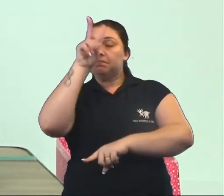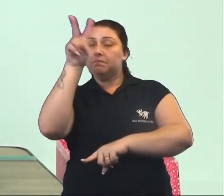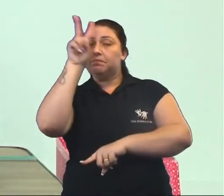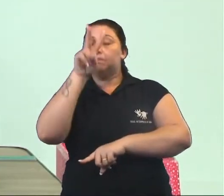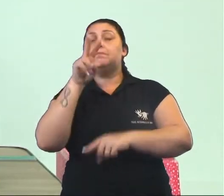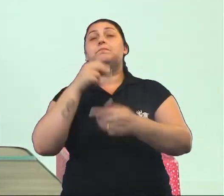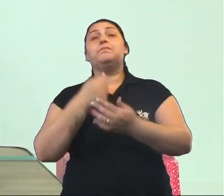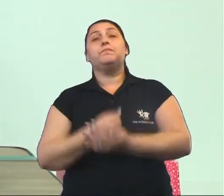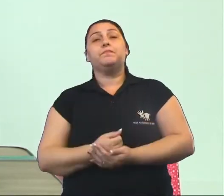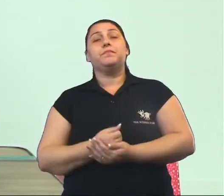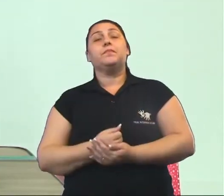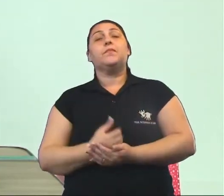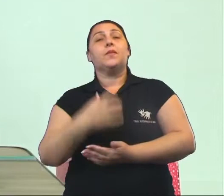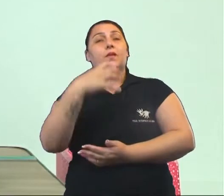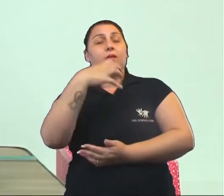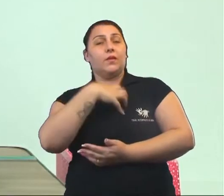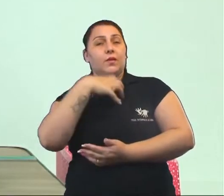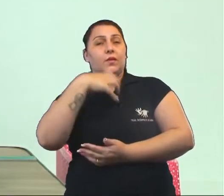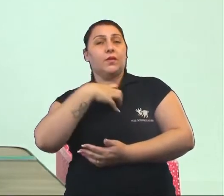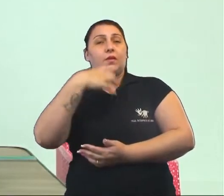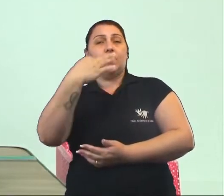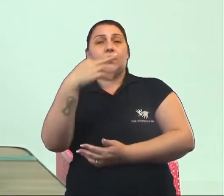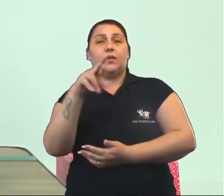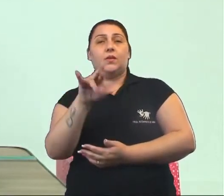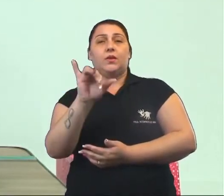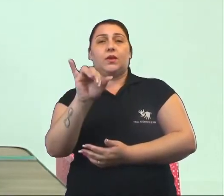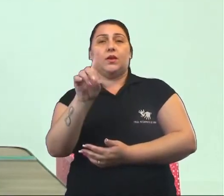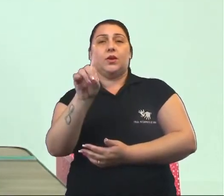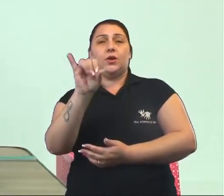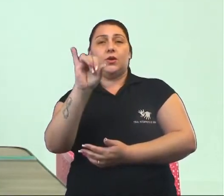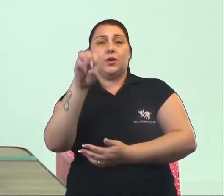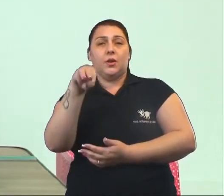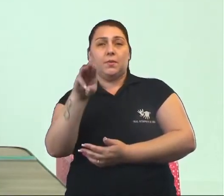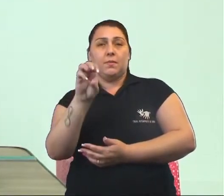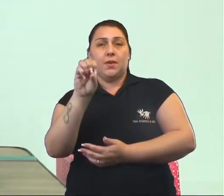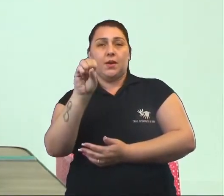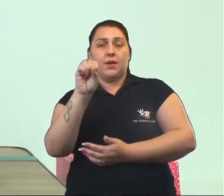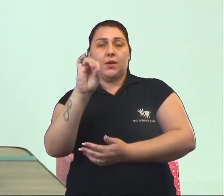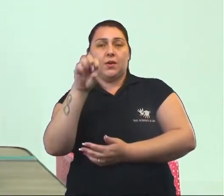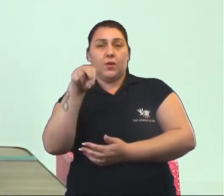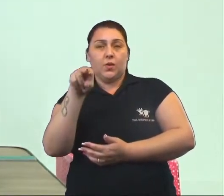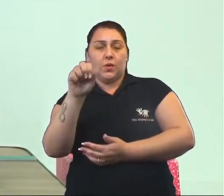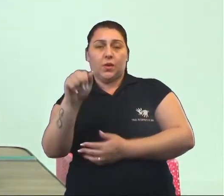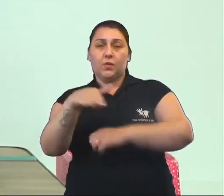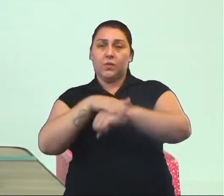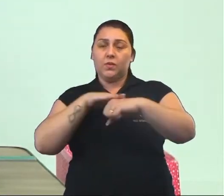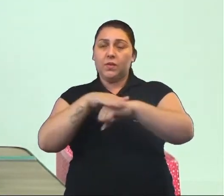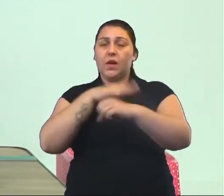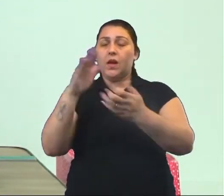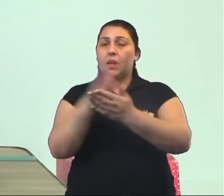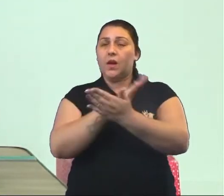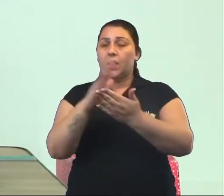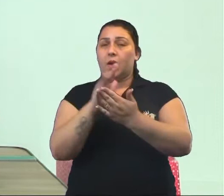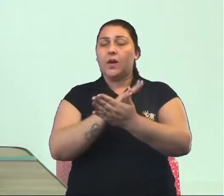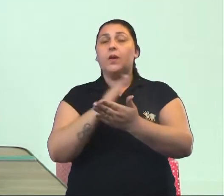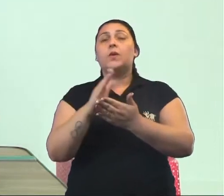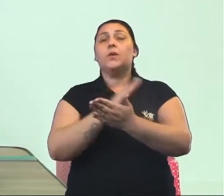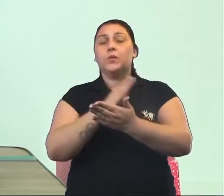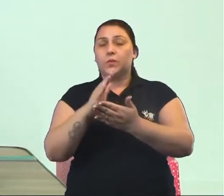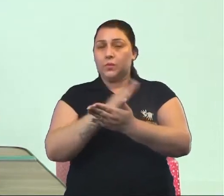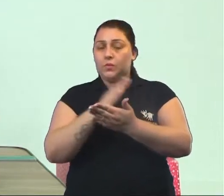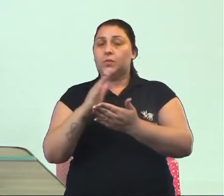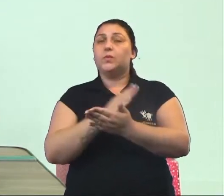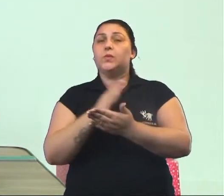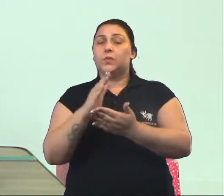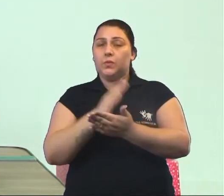é considerado uma forma tridimensional. Então, eu quero conversar com vocês sobre alguns sólidos que nós